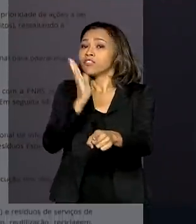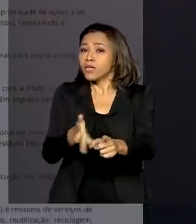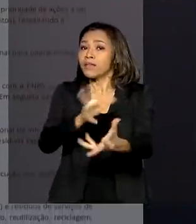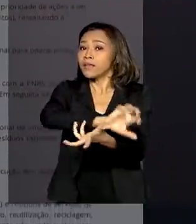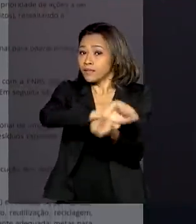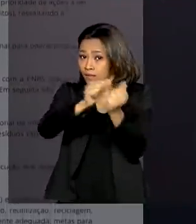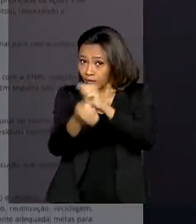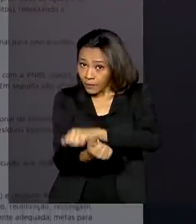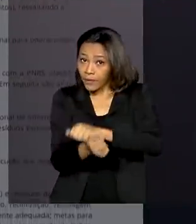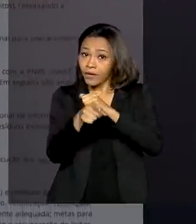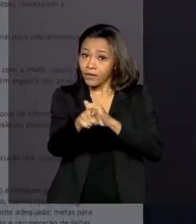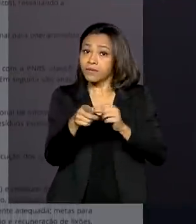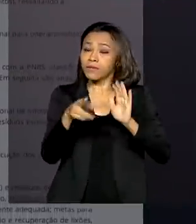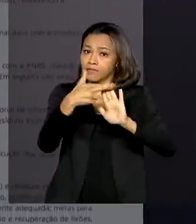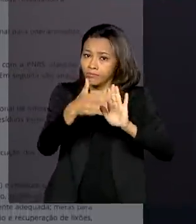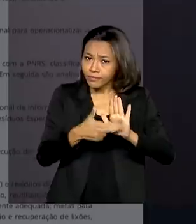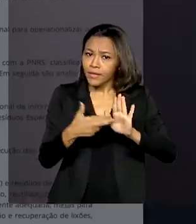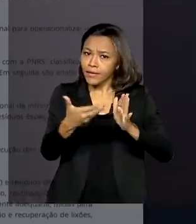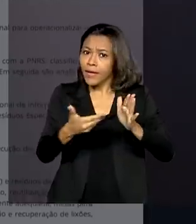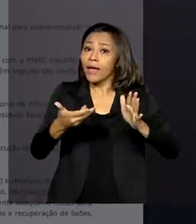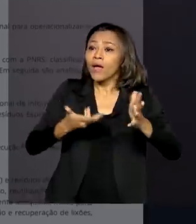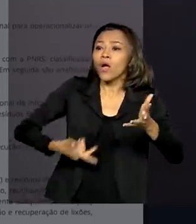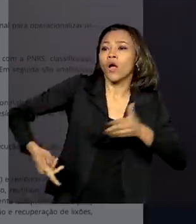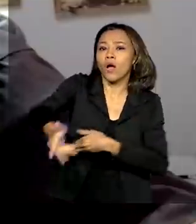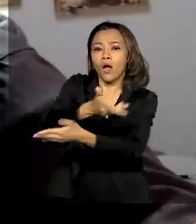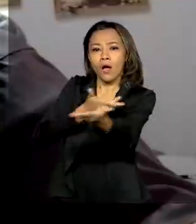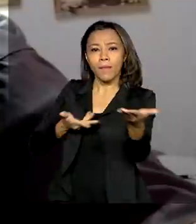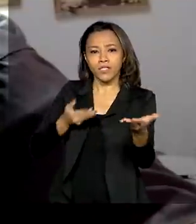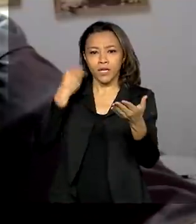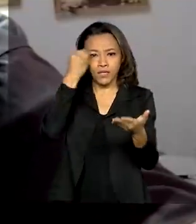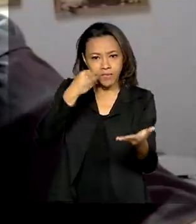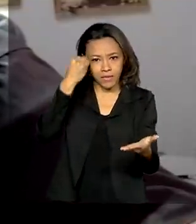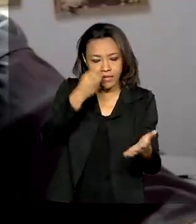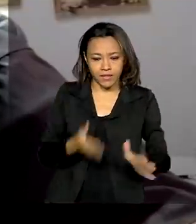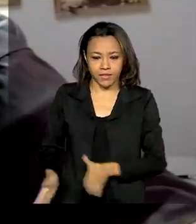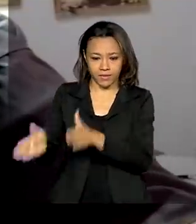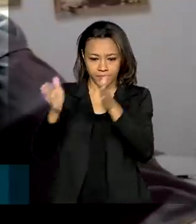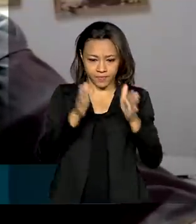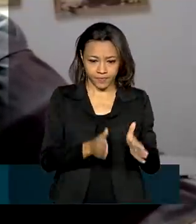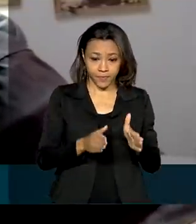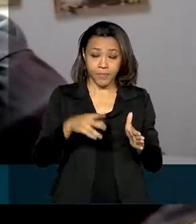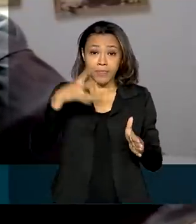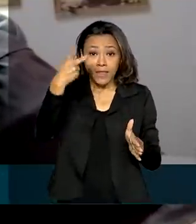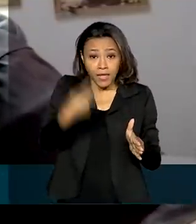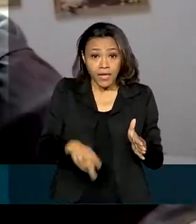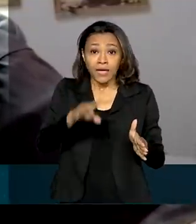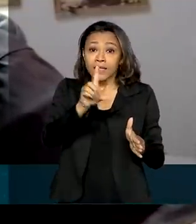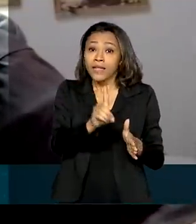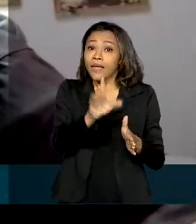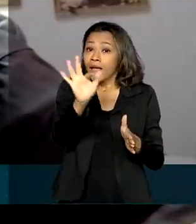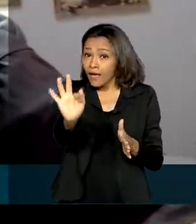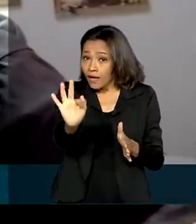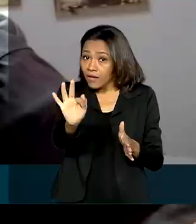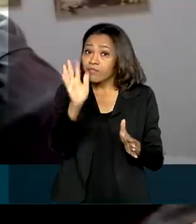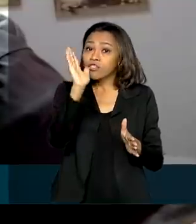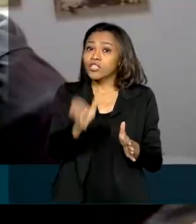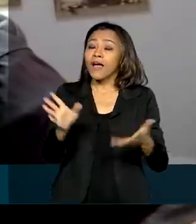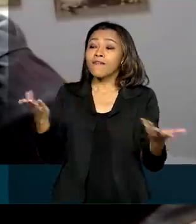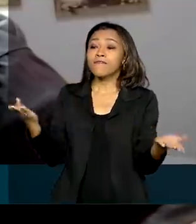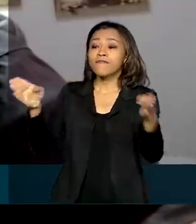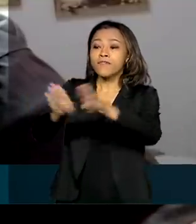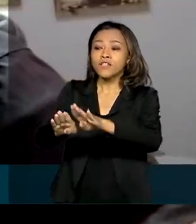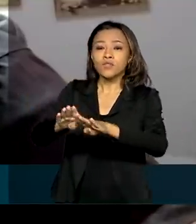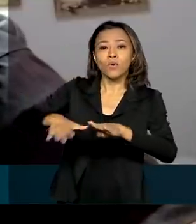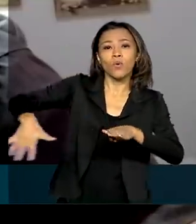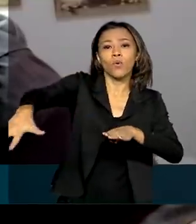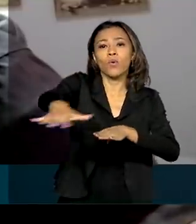e promete compartilhar suas experiências. O GDF fechou o lixão da estrutural e está realizando estudos